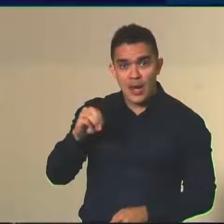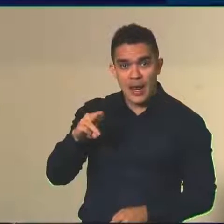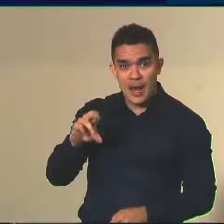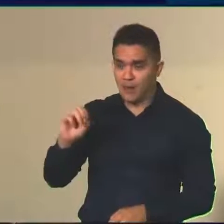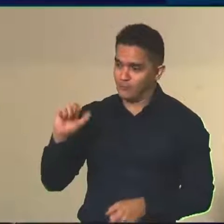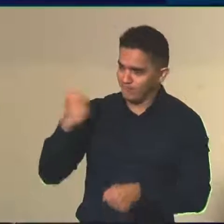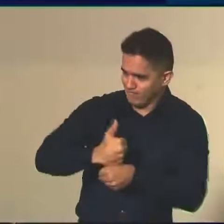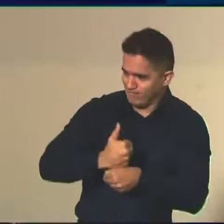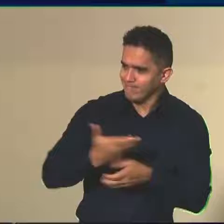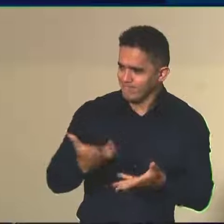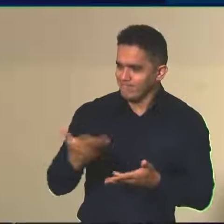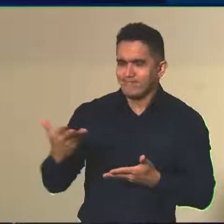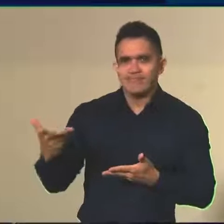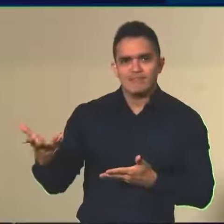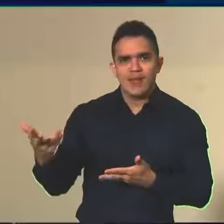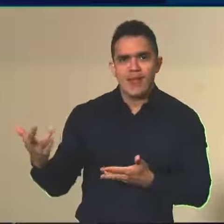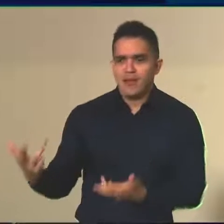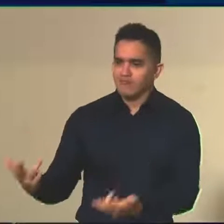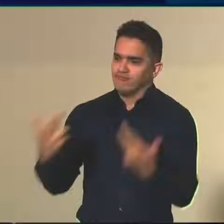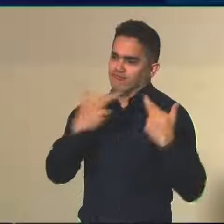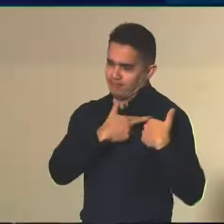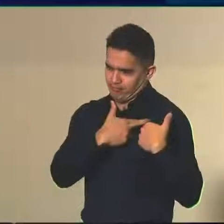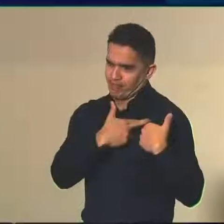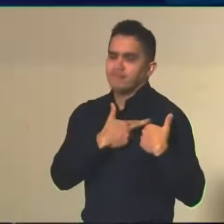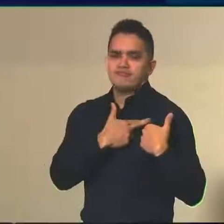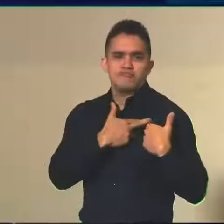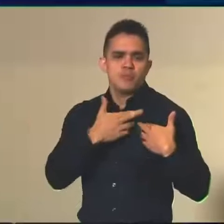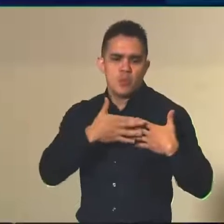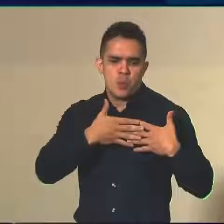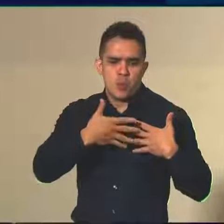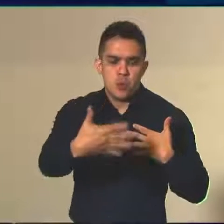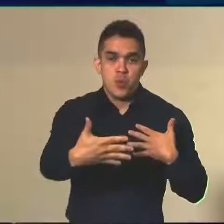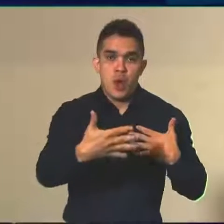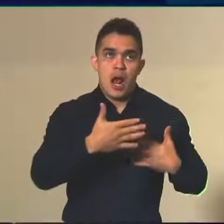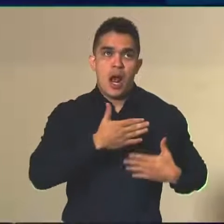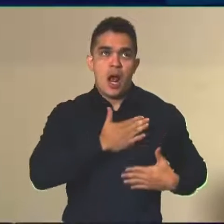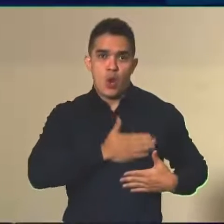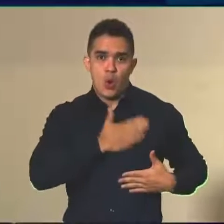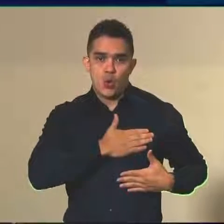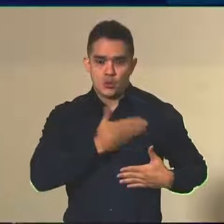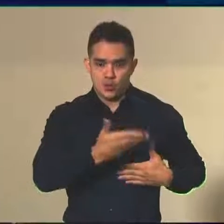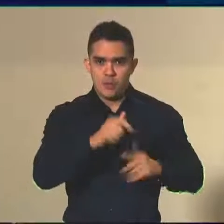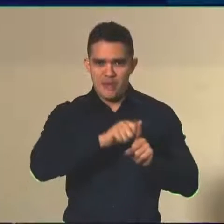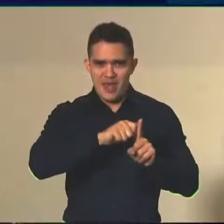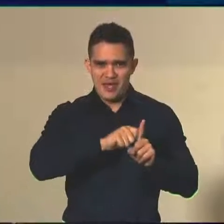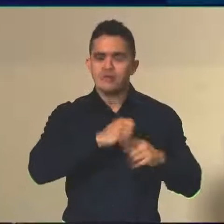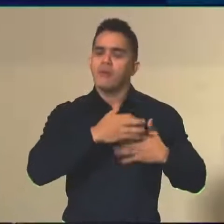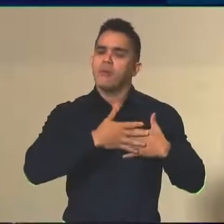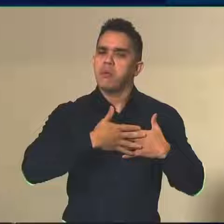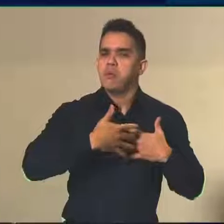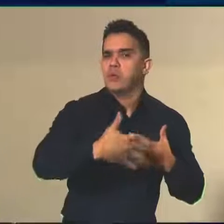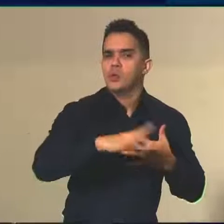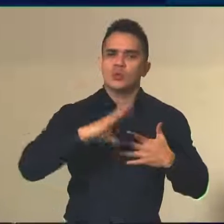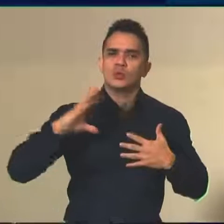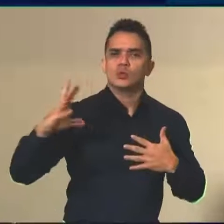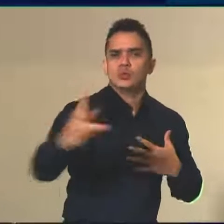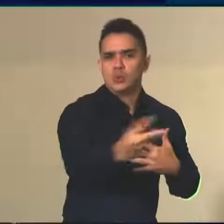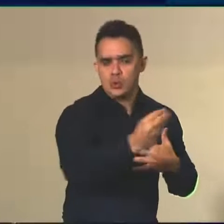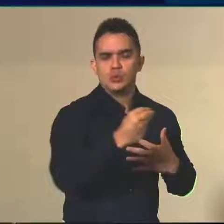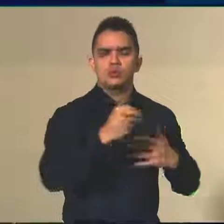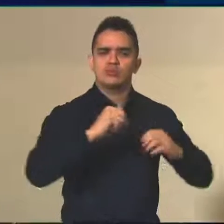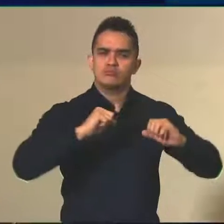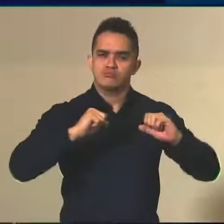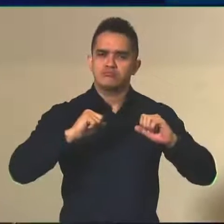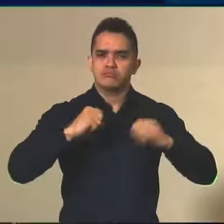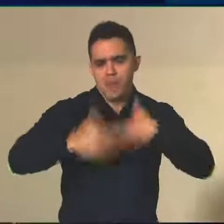conduzido desde agosto deste ano todas as políticas e processos aqui do Instituto de